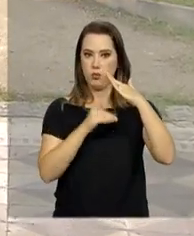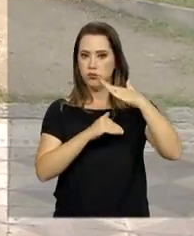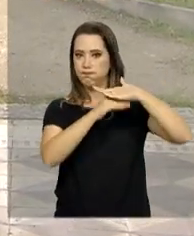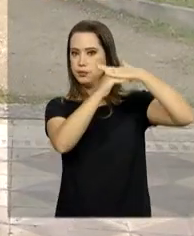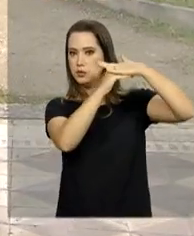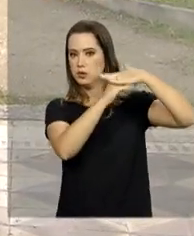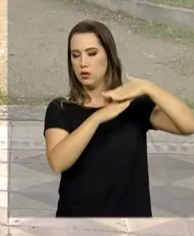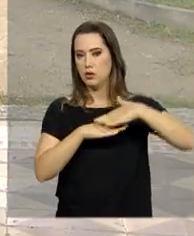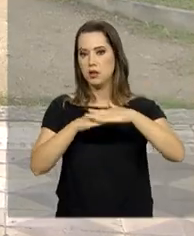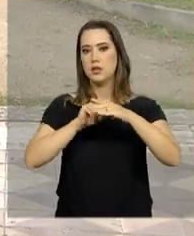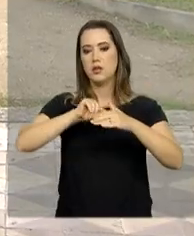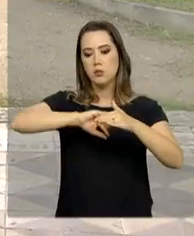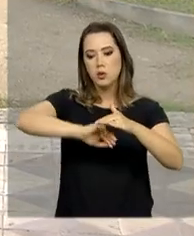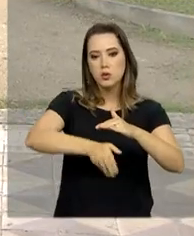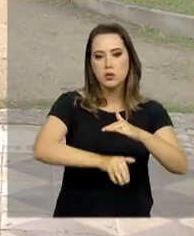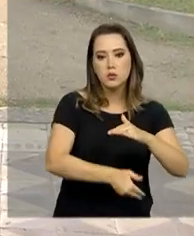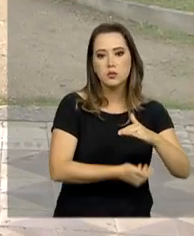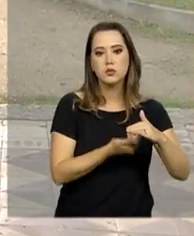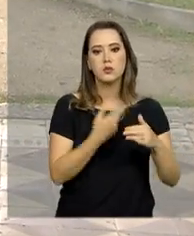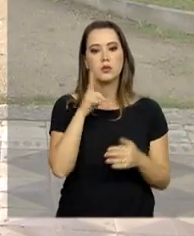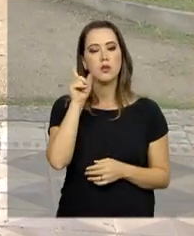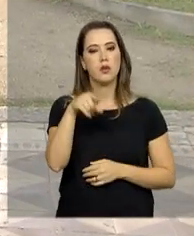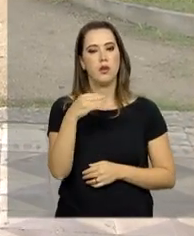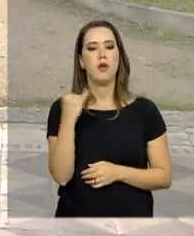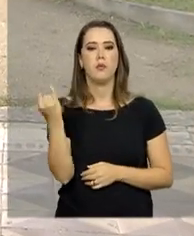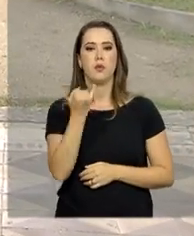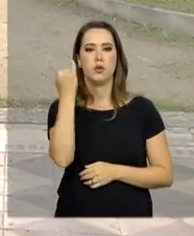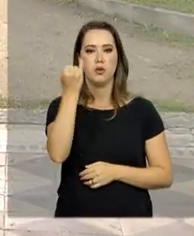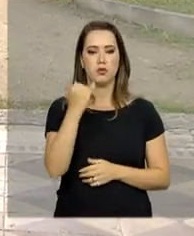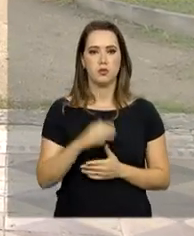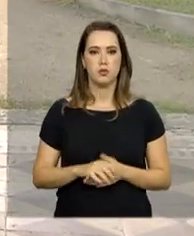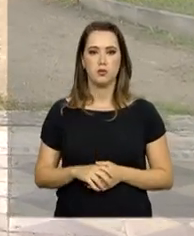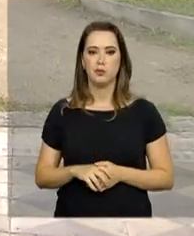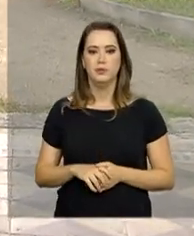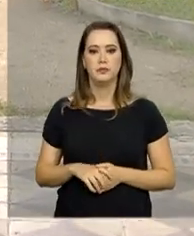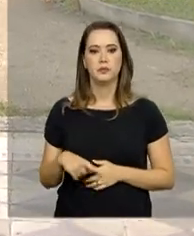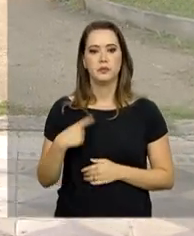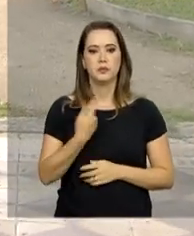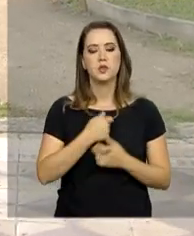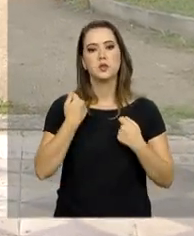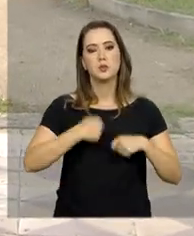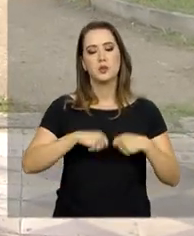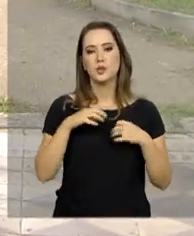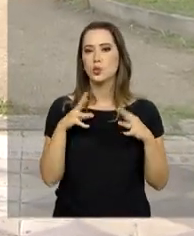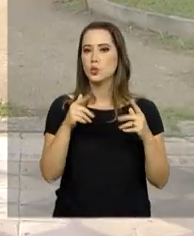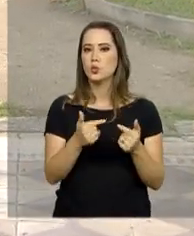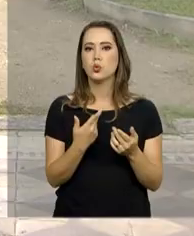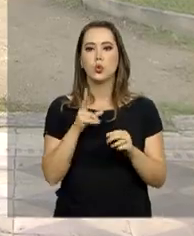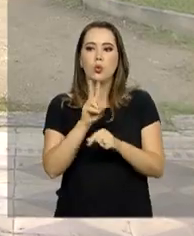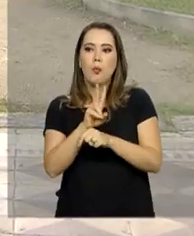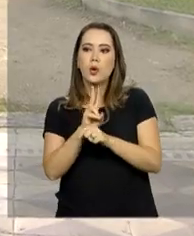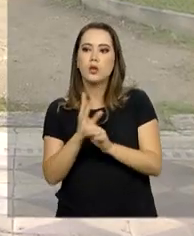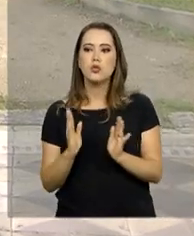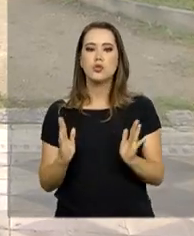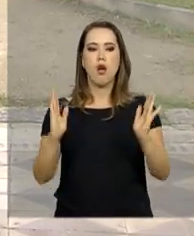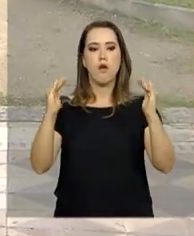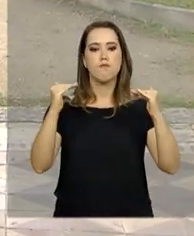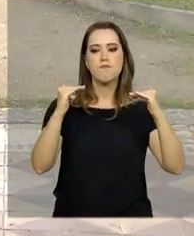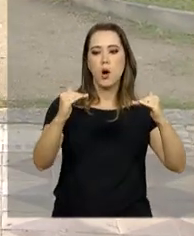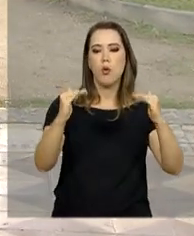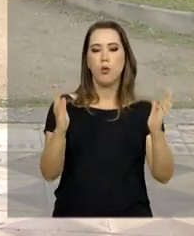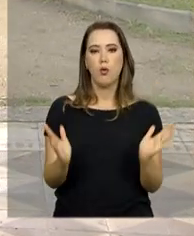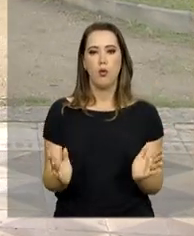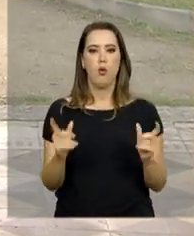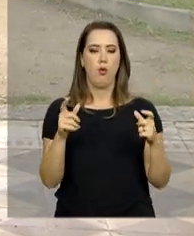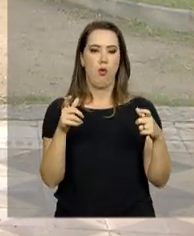a escavação propriamente dita. Isso é um passo fundamental. É, a gente vai precisar fazer toda essa questão estrutural, com segurança,